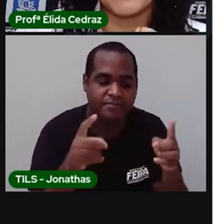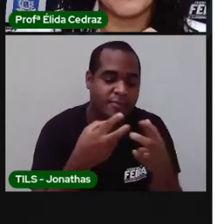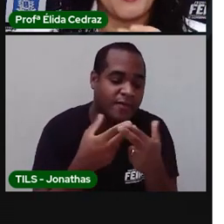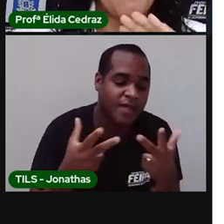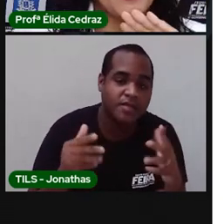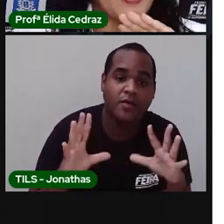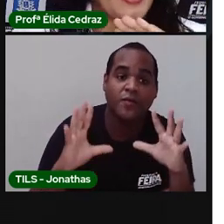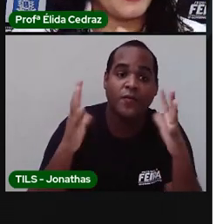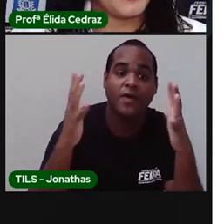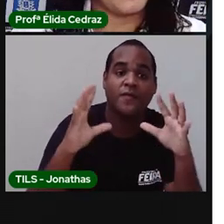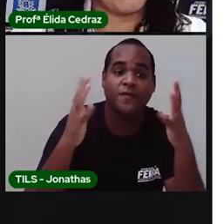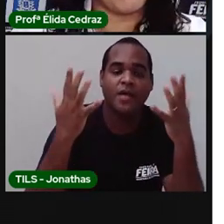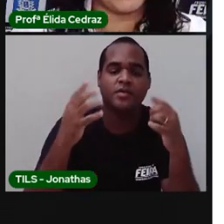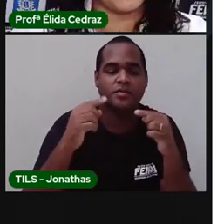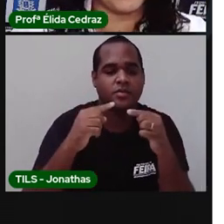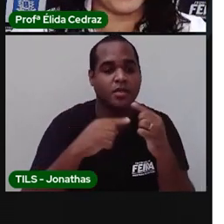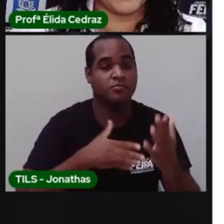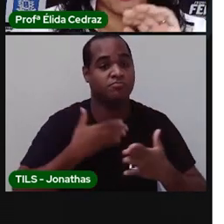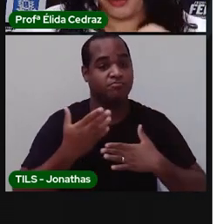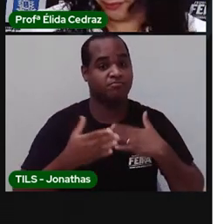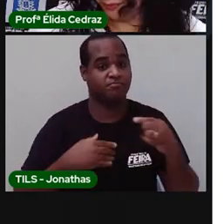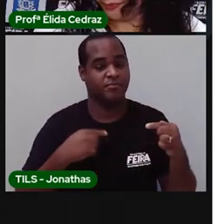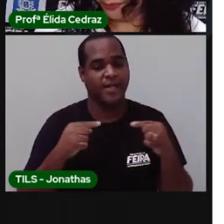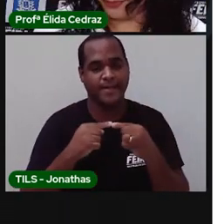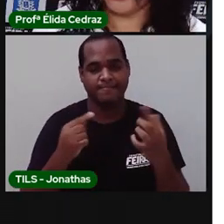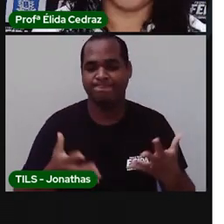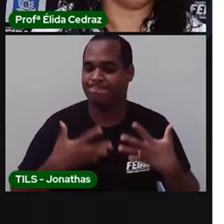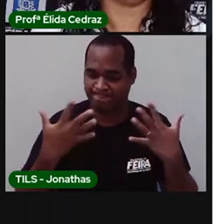surpresa para alegrar a Valentina.